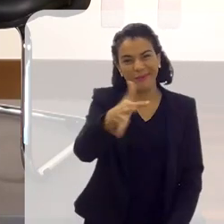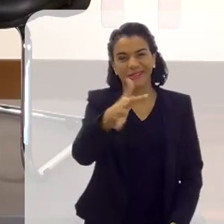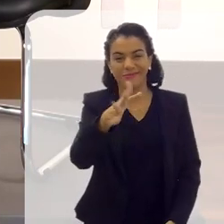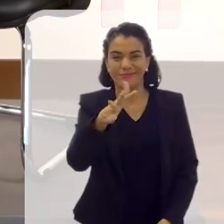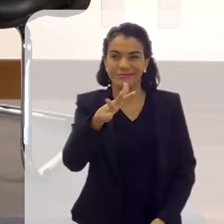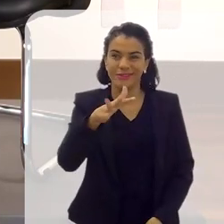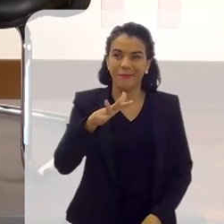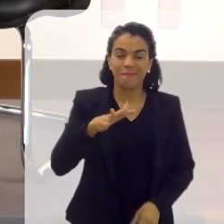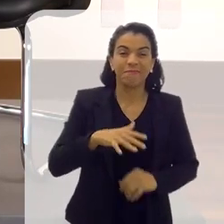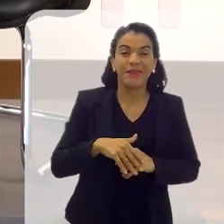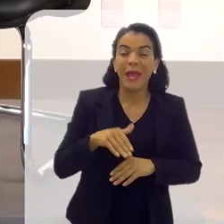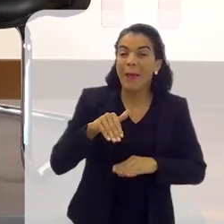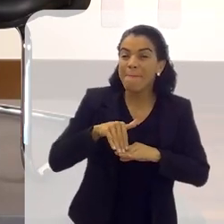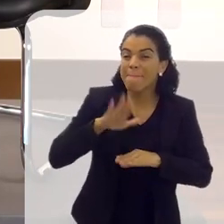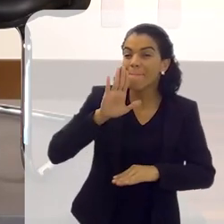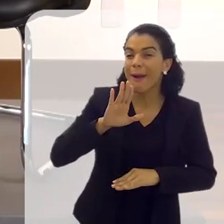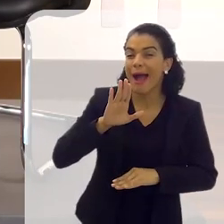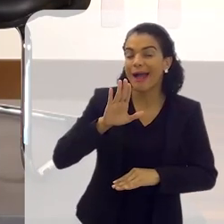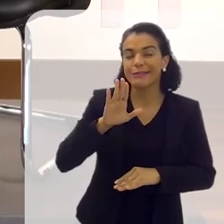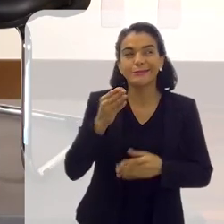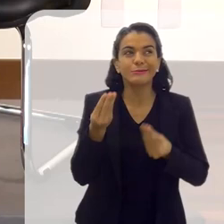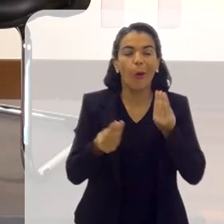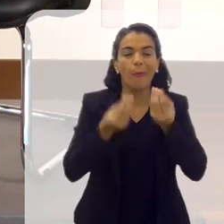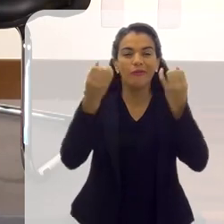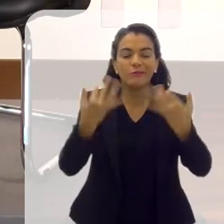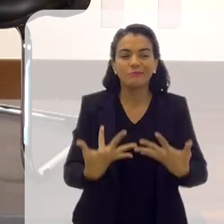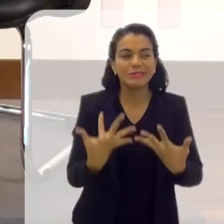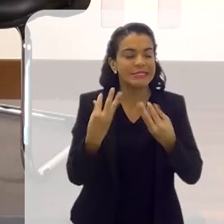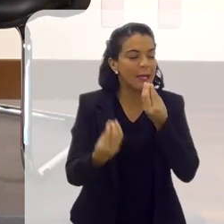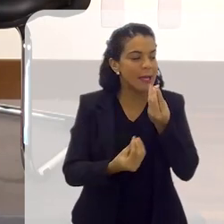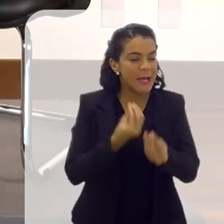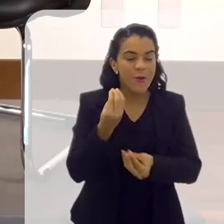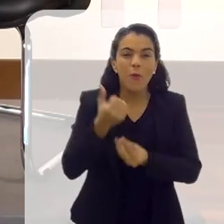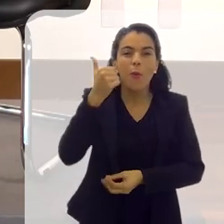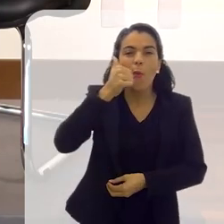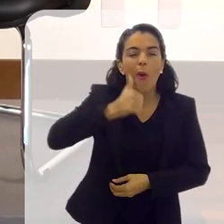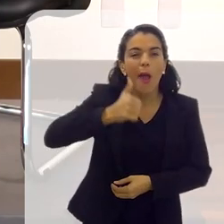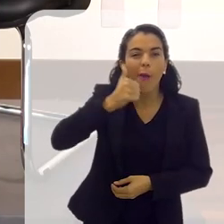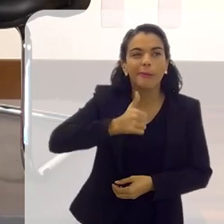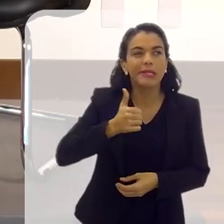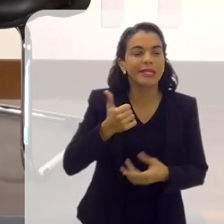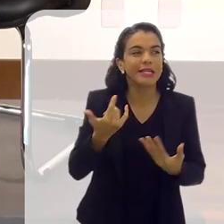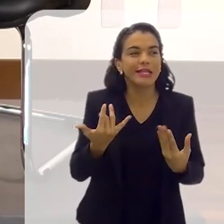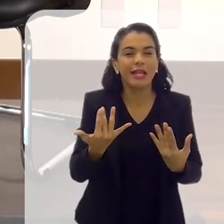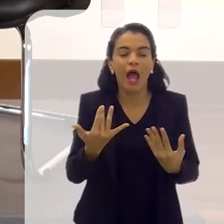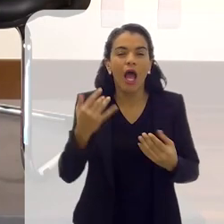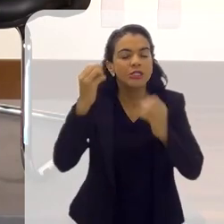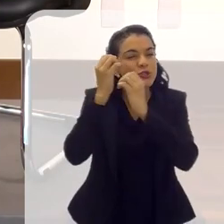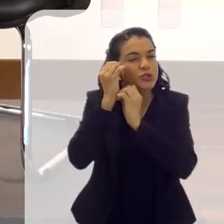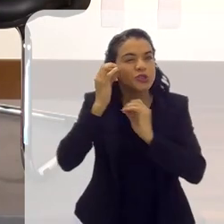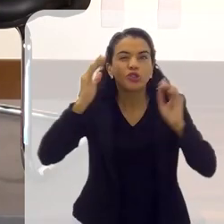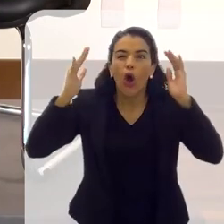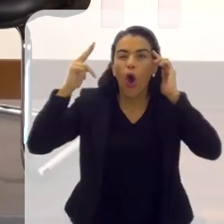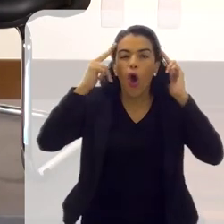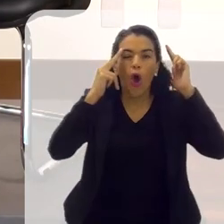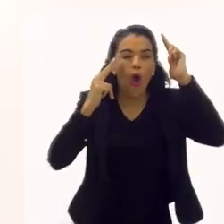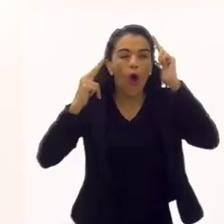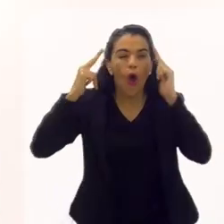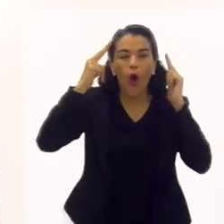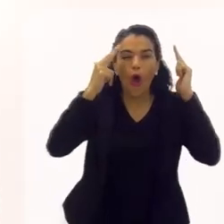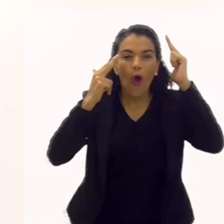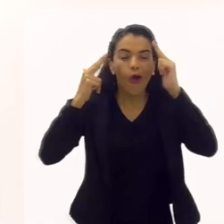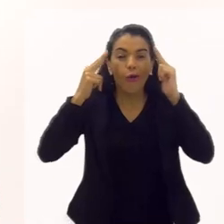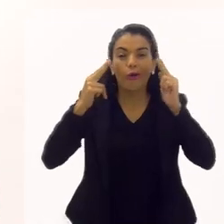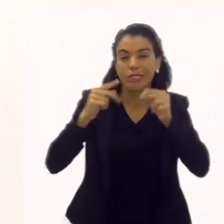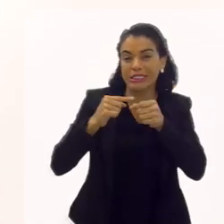Acho que era mais uma, como é que eu vou te dizer, uma menina com muitos sonhos, como